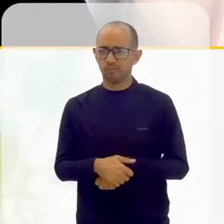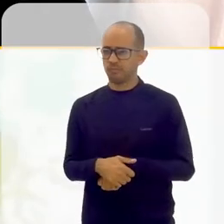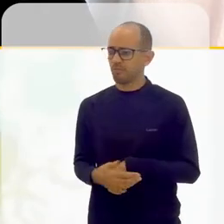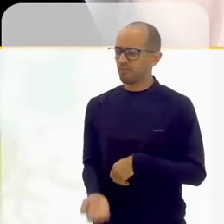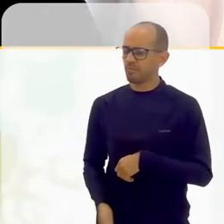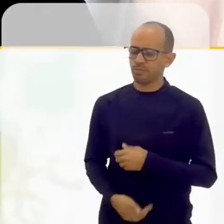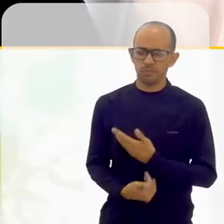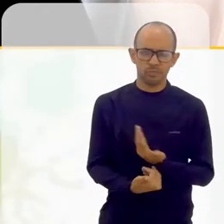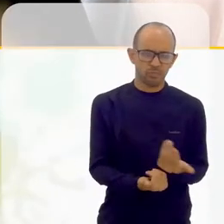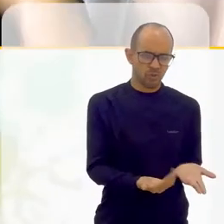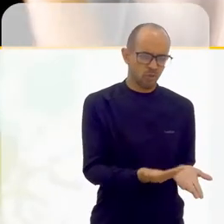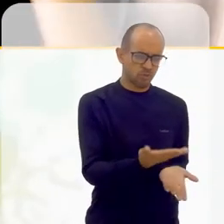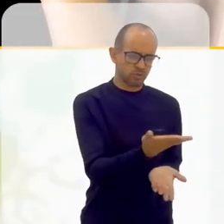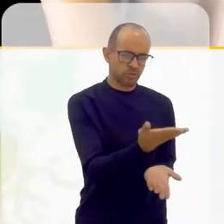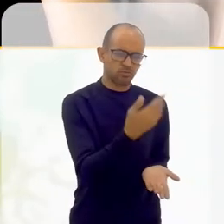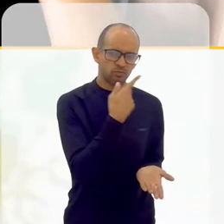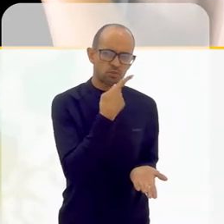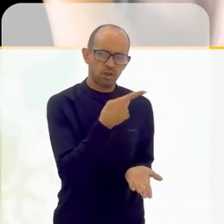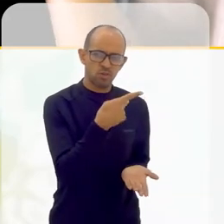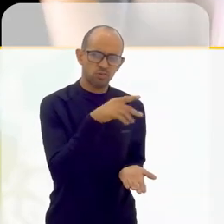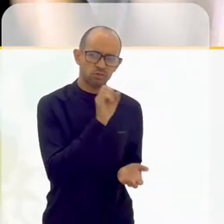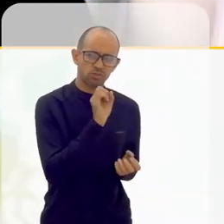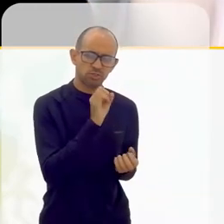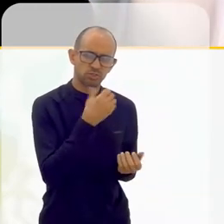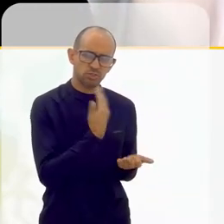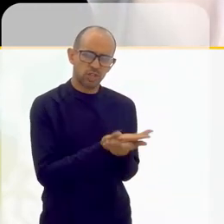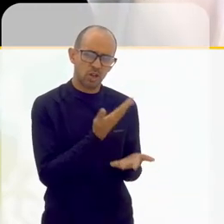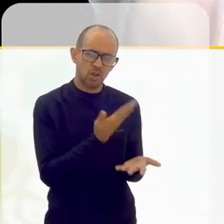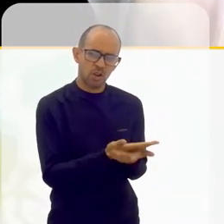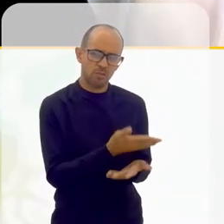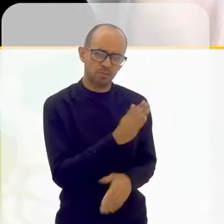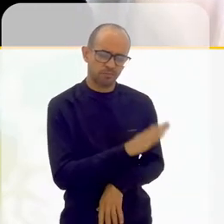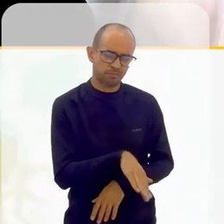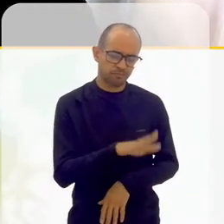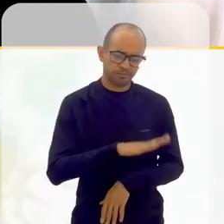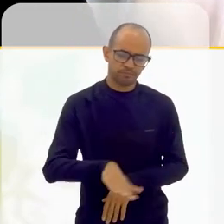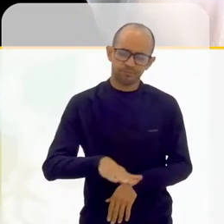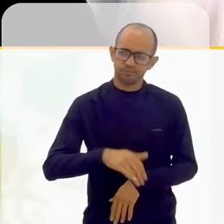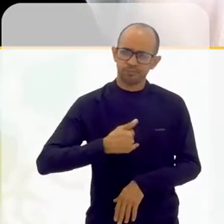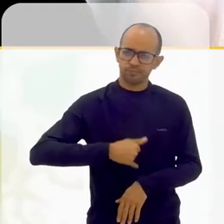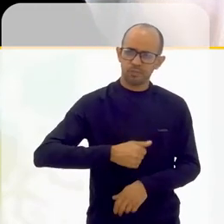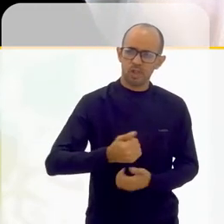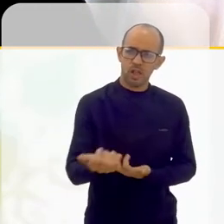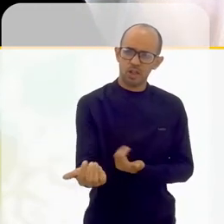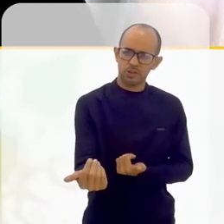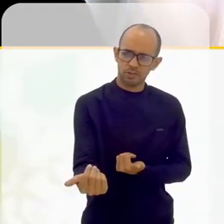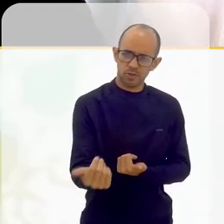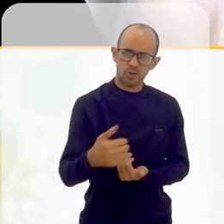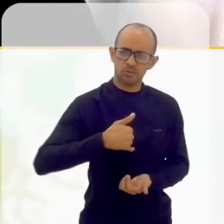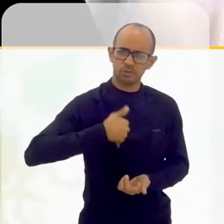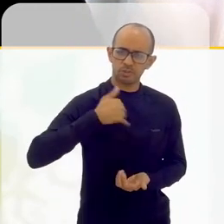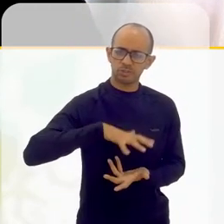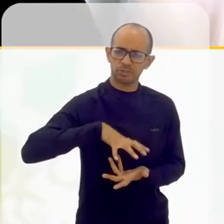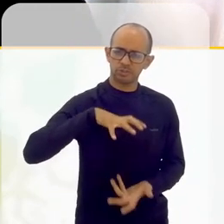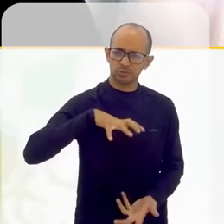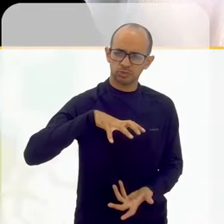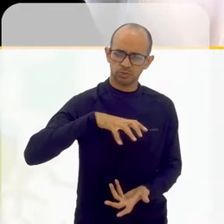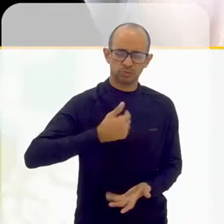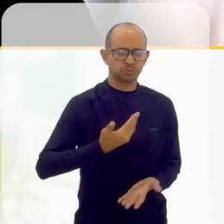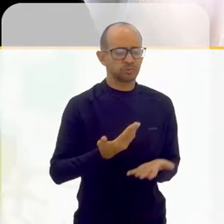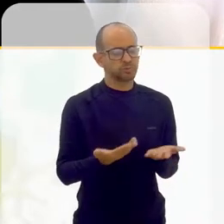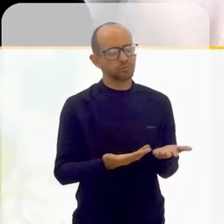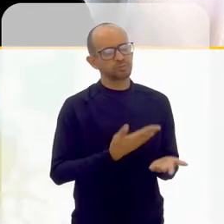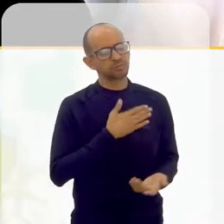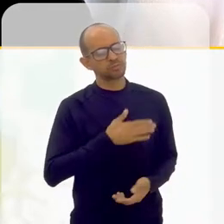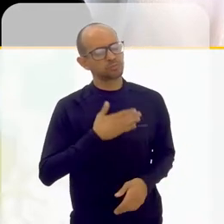Você falou de aula para criança, aula para adolescente, aula para idoso, e aí eu queria que